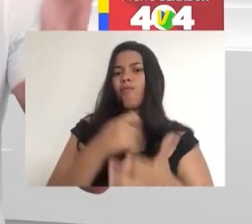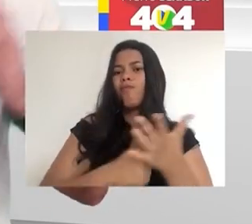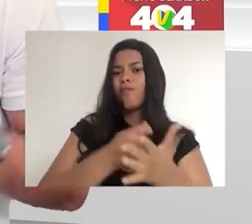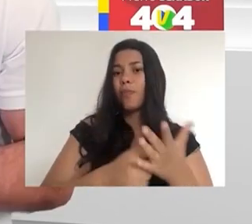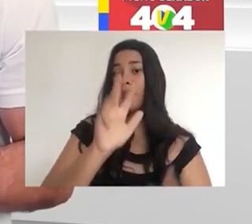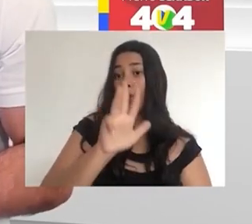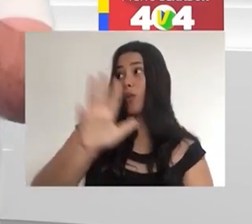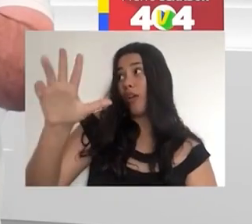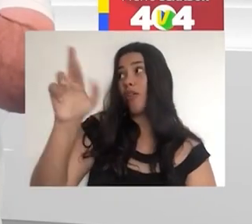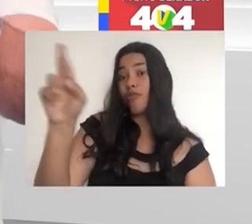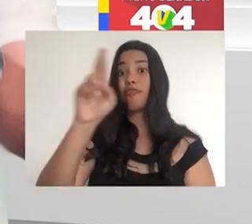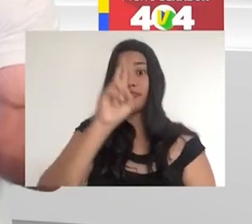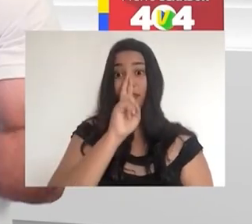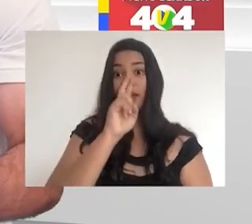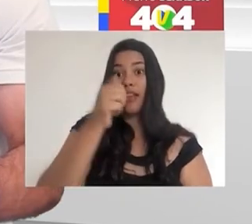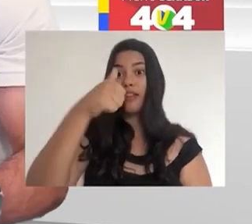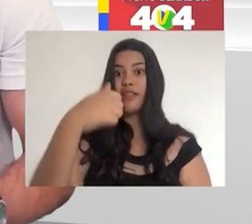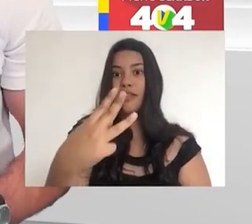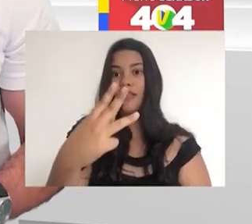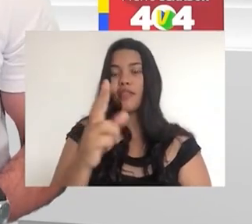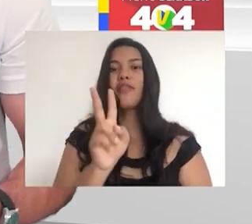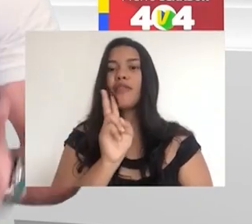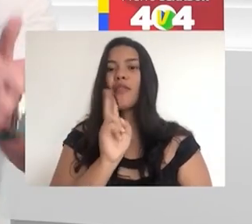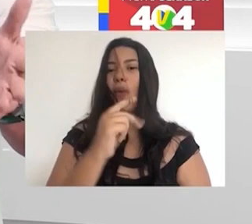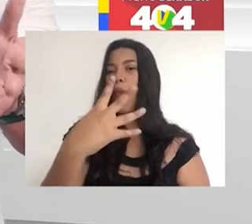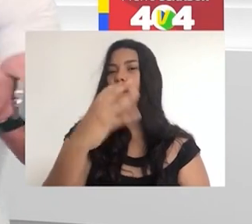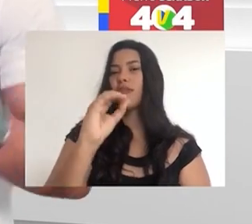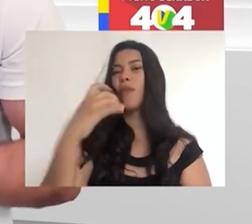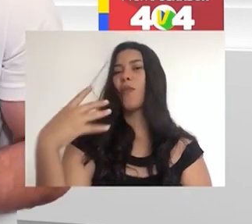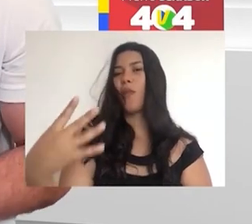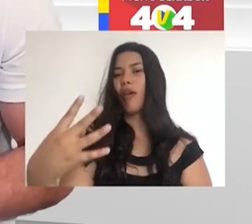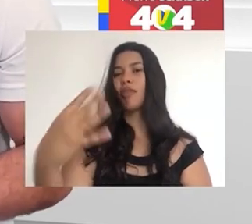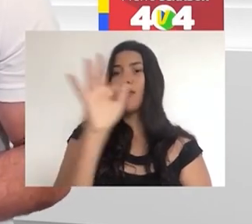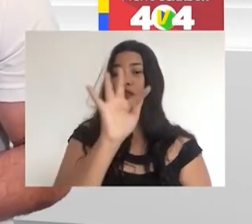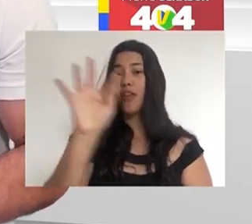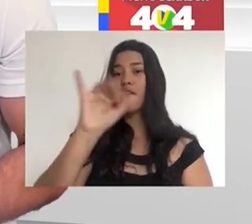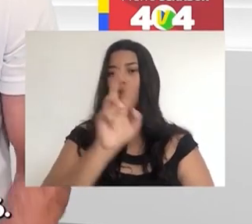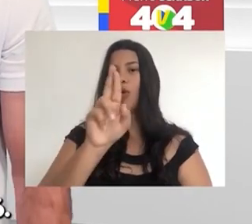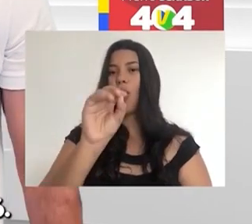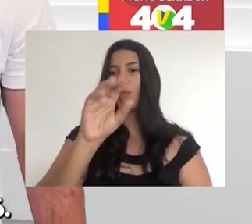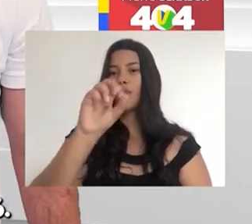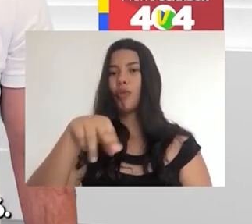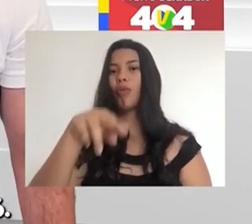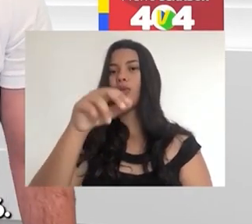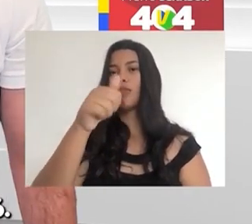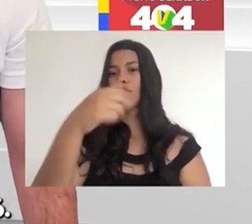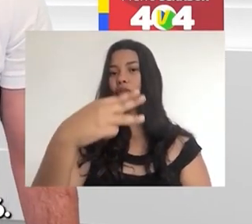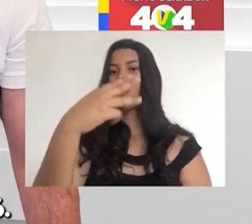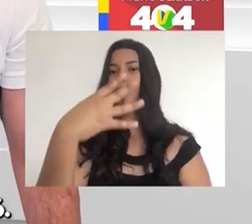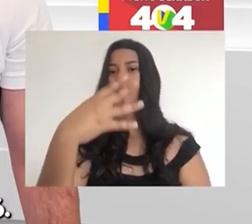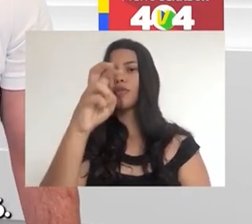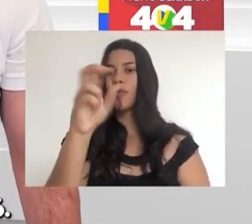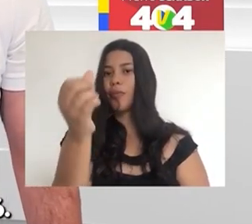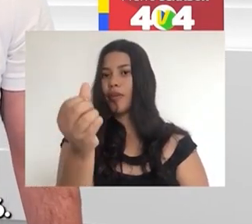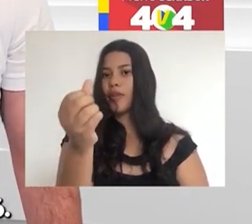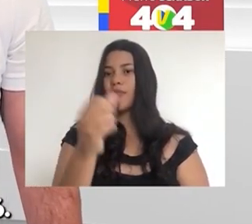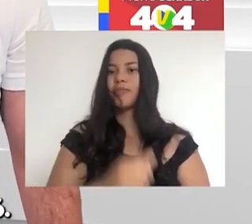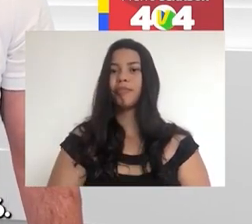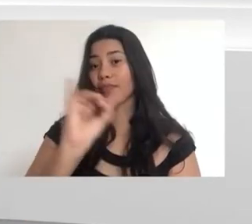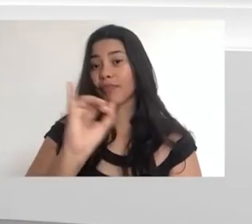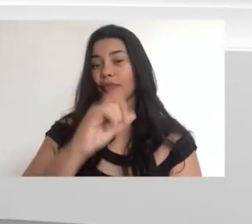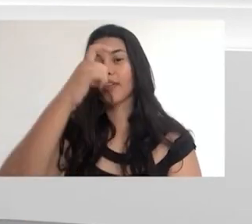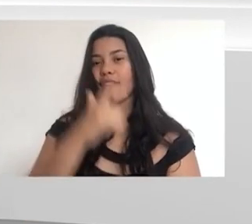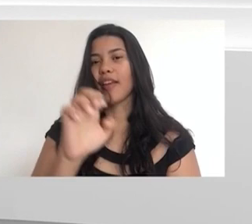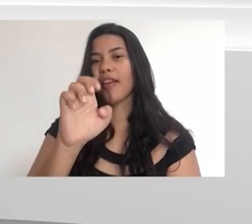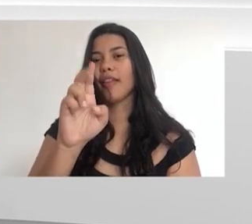são as minhas lutas. Lula lá, Rogério K., 13. Valadares Filho, 404. Deputado estadual, Robson Viana, 13, 4, 5,